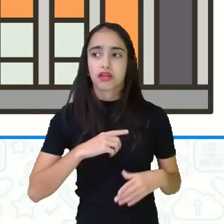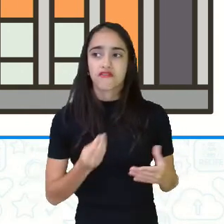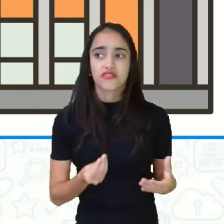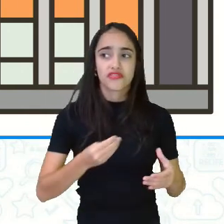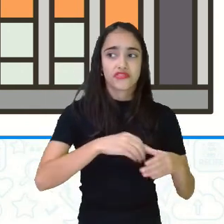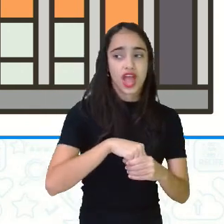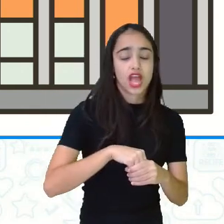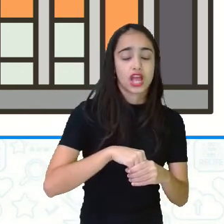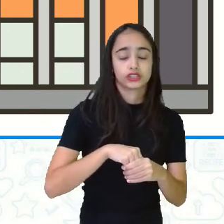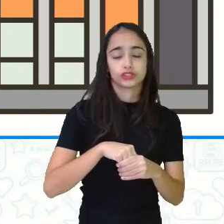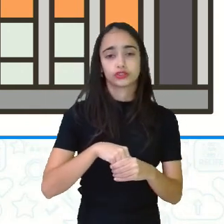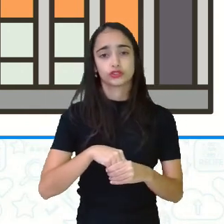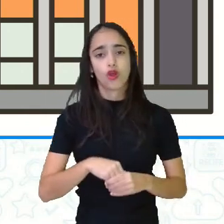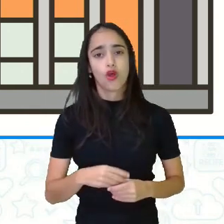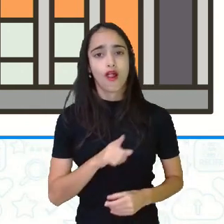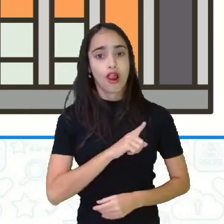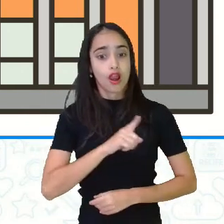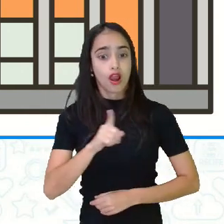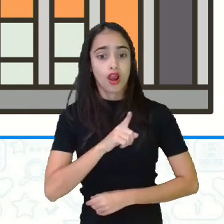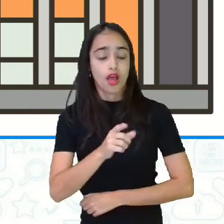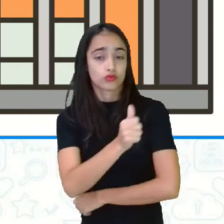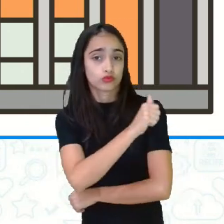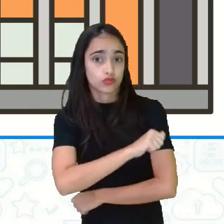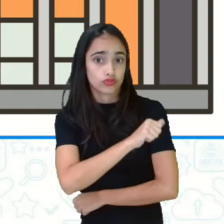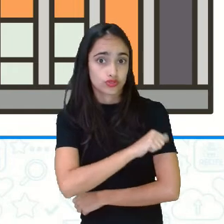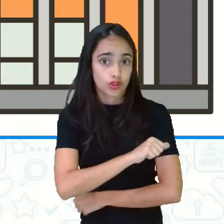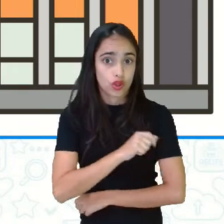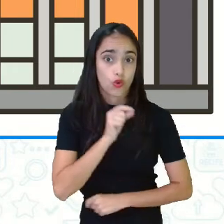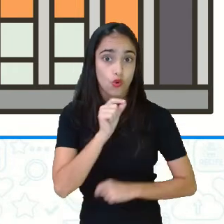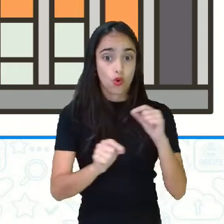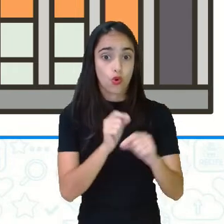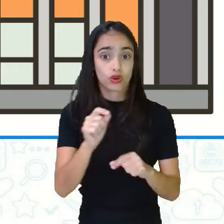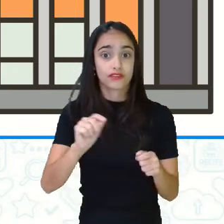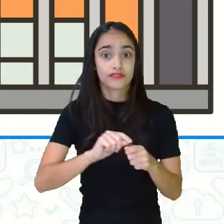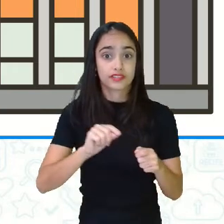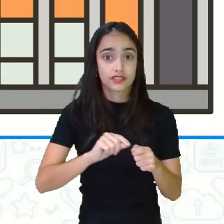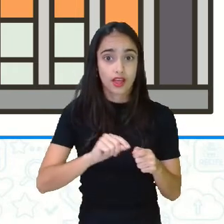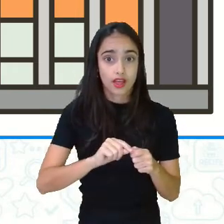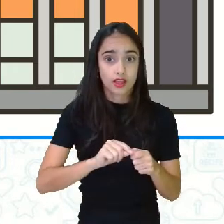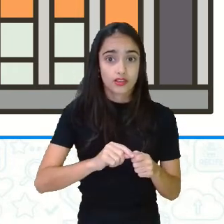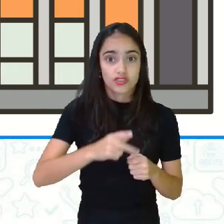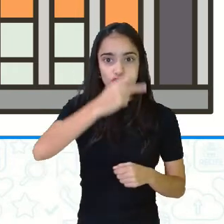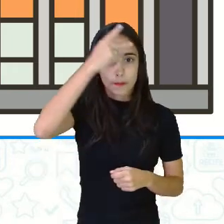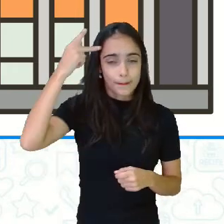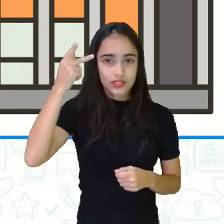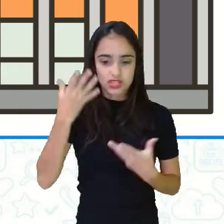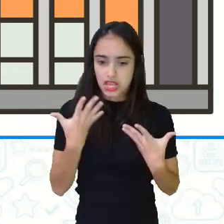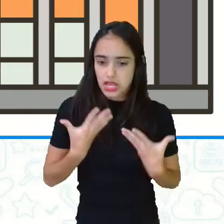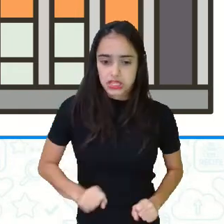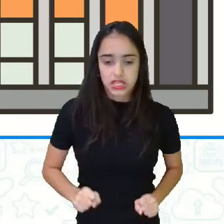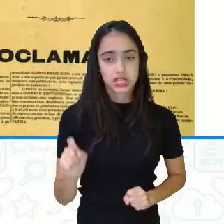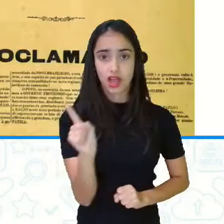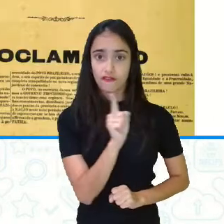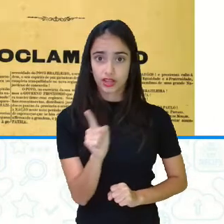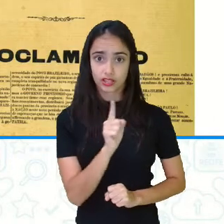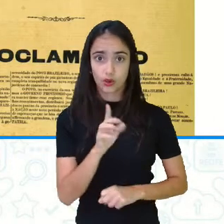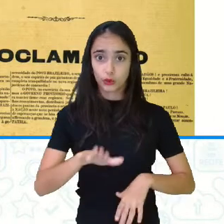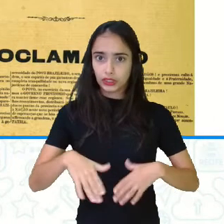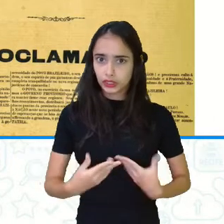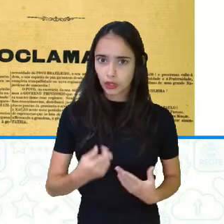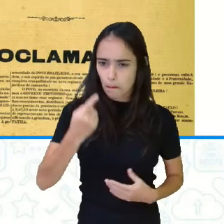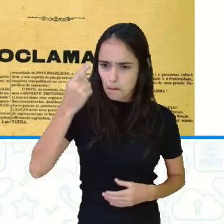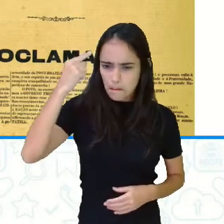E o que foi que eles fizeram? Aquelas pessoas que não aceitavam, eles mandaram prender. Vão prender todo mundo, para não ter mais